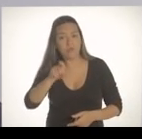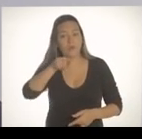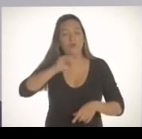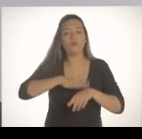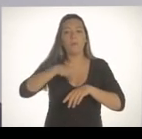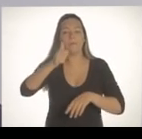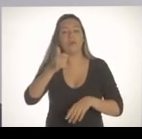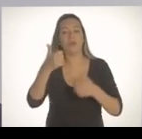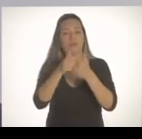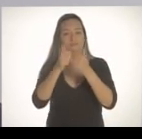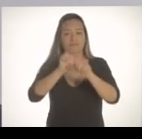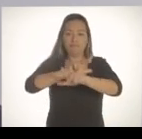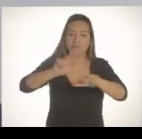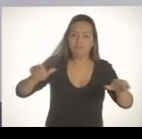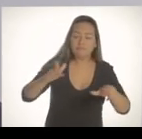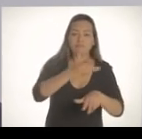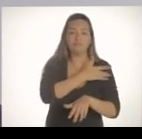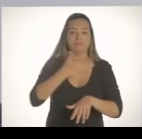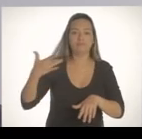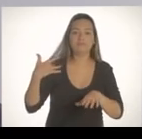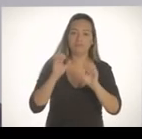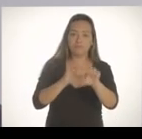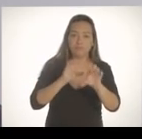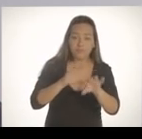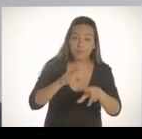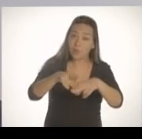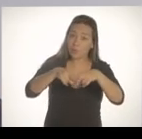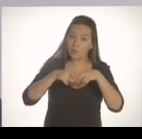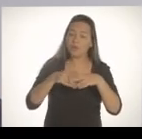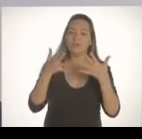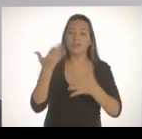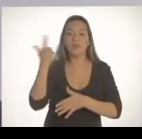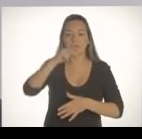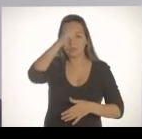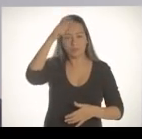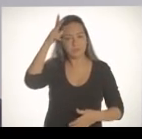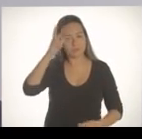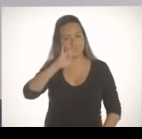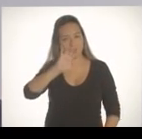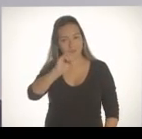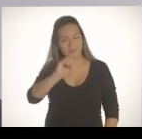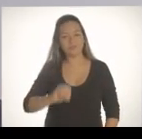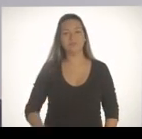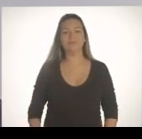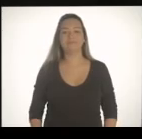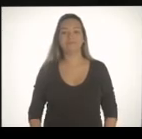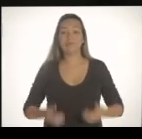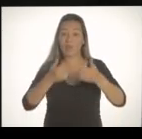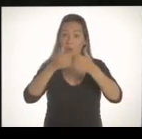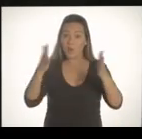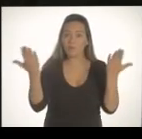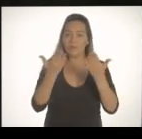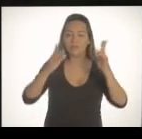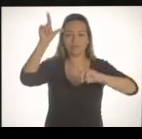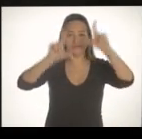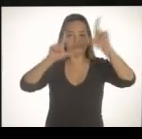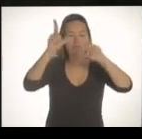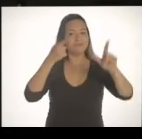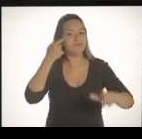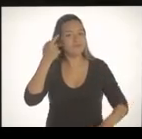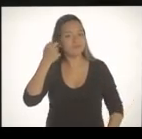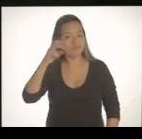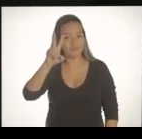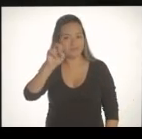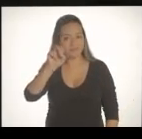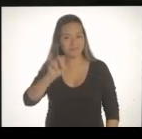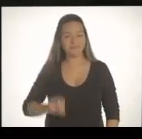melhorar e resolver a situação do transporte, da educação e da saúde. É por isso que eu quero ser prefeito do Rio. Começa agora o